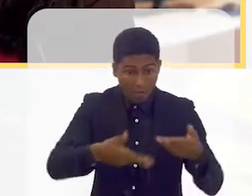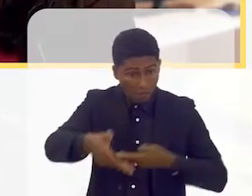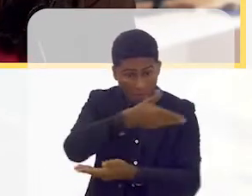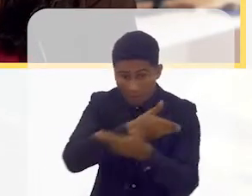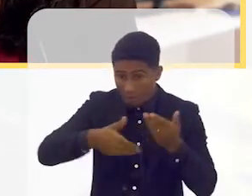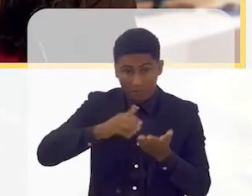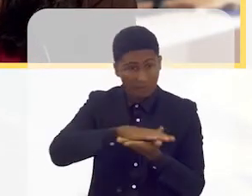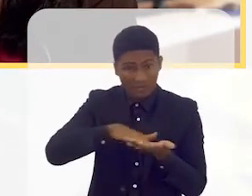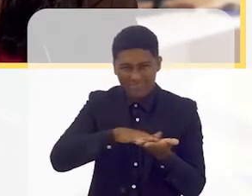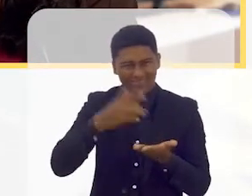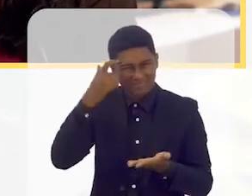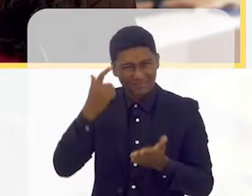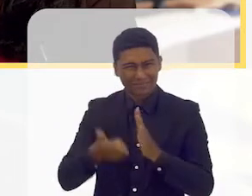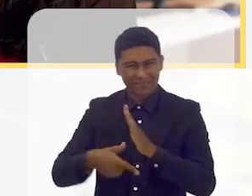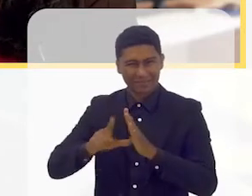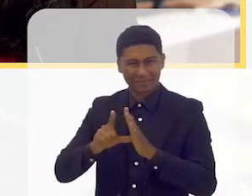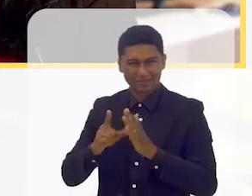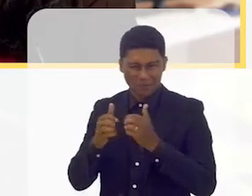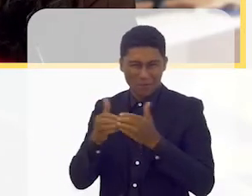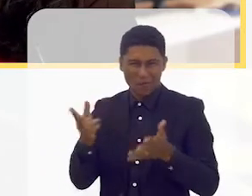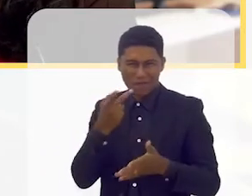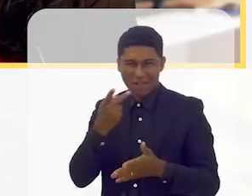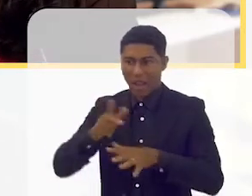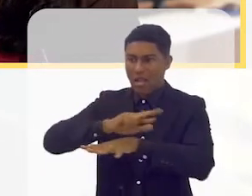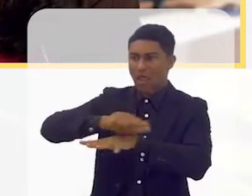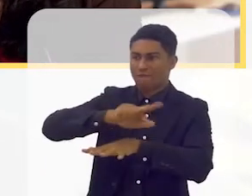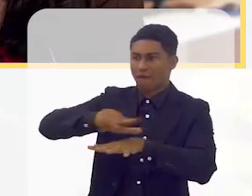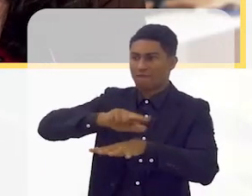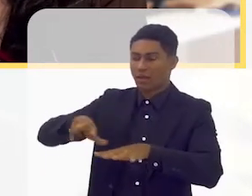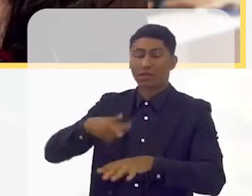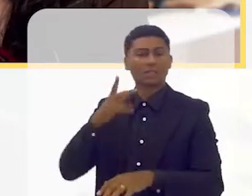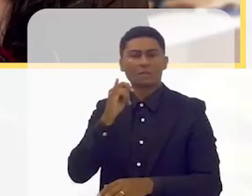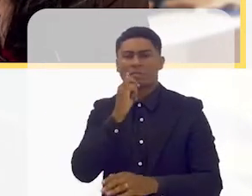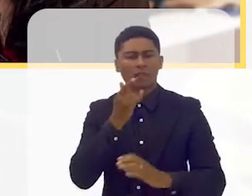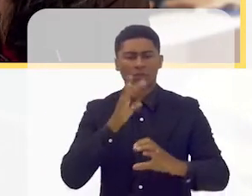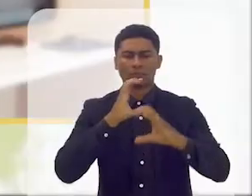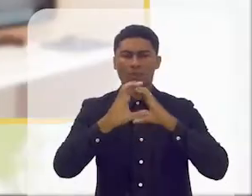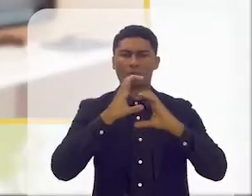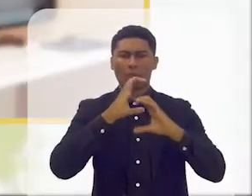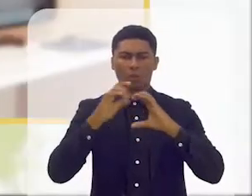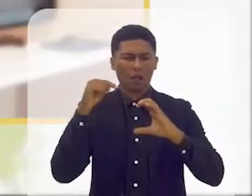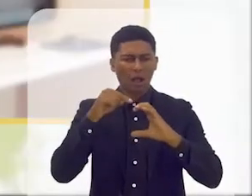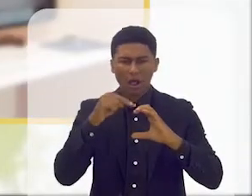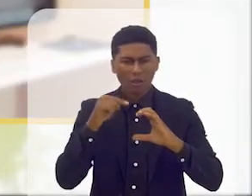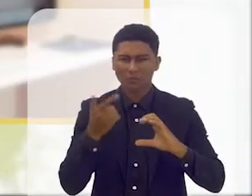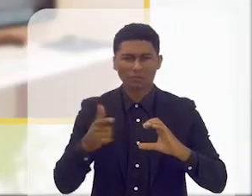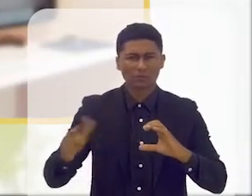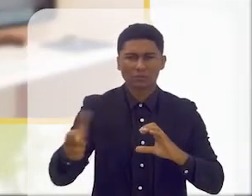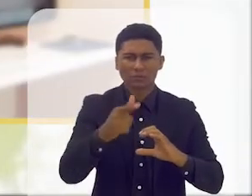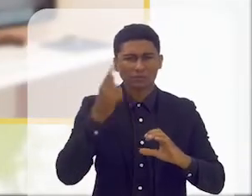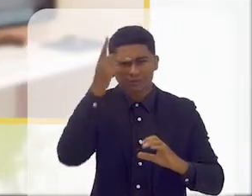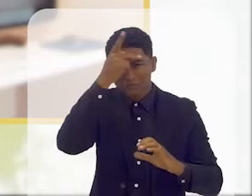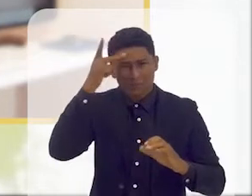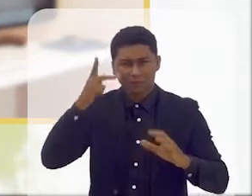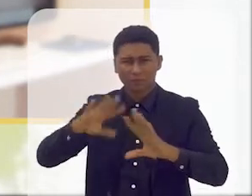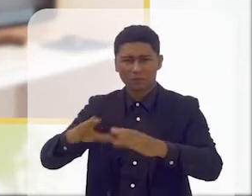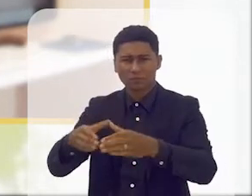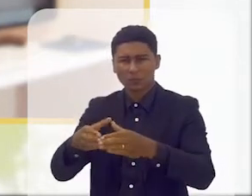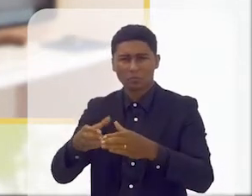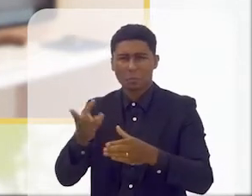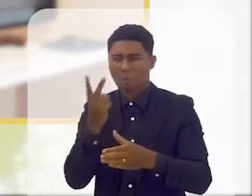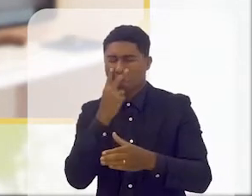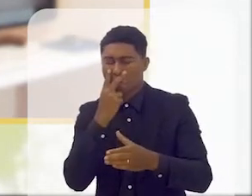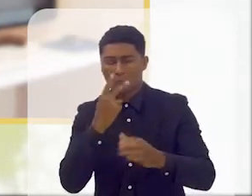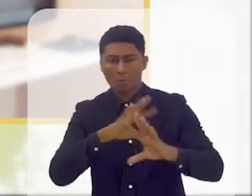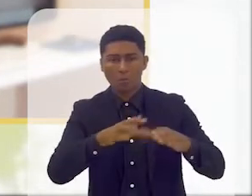começou falando disso, da importância da diversidade, se eu não tenho uma comunicação com as pessoas cegas, com as